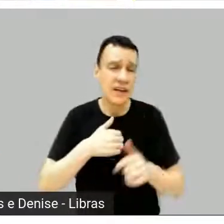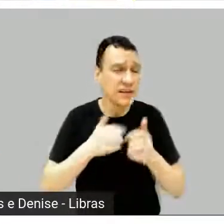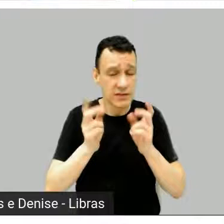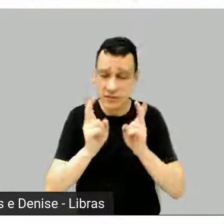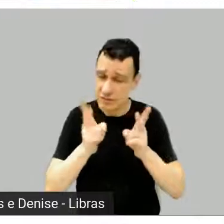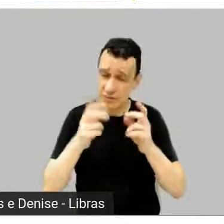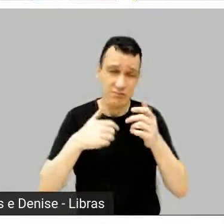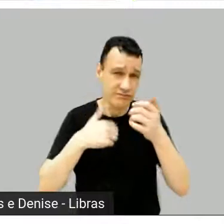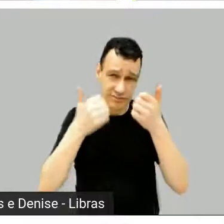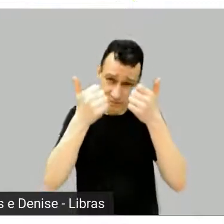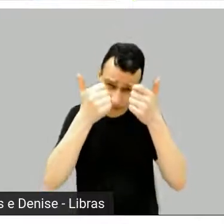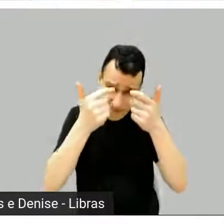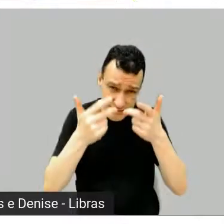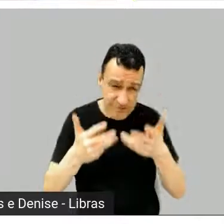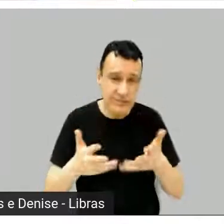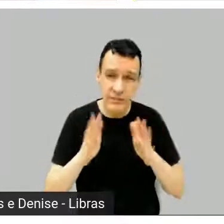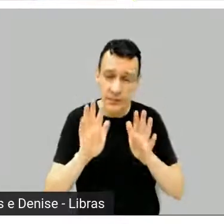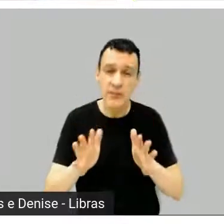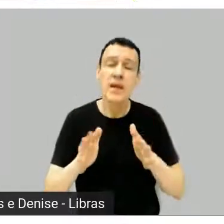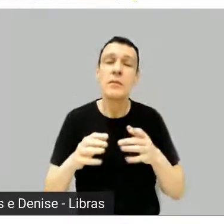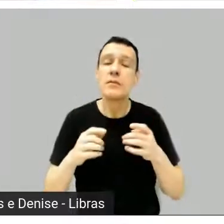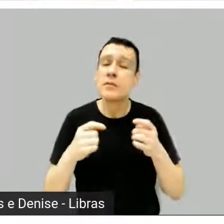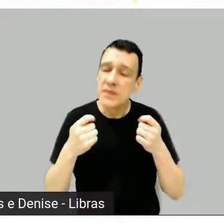muito perigoso quando se começa a falar de roteiro